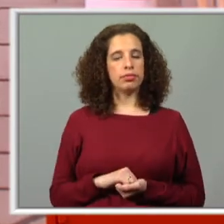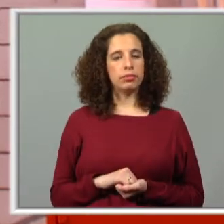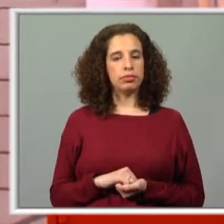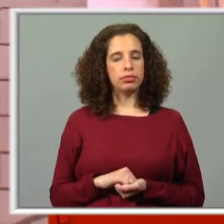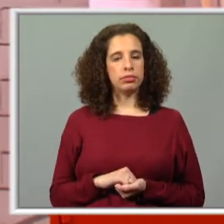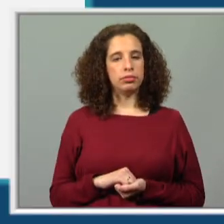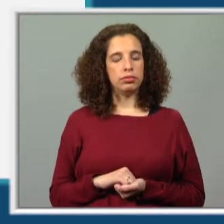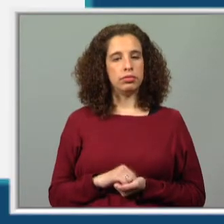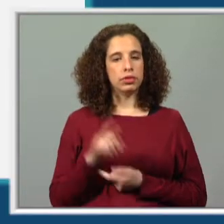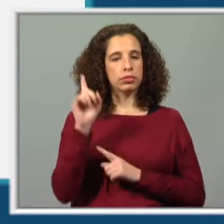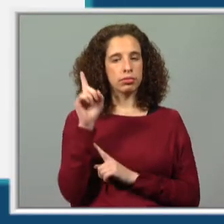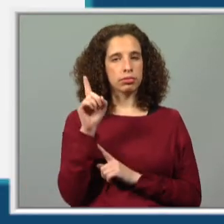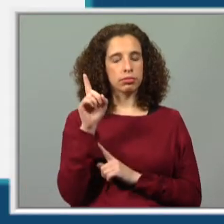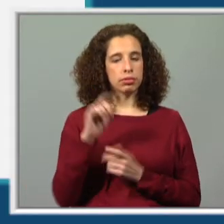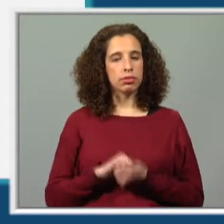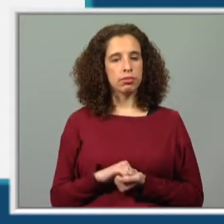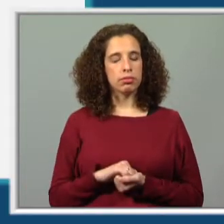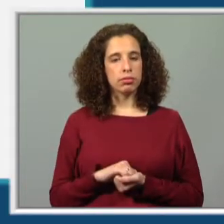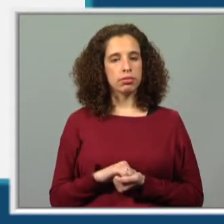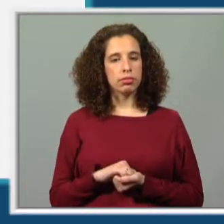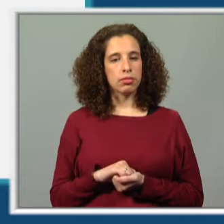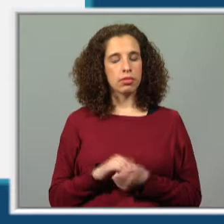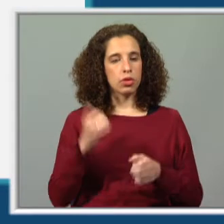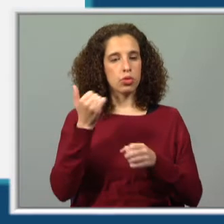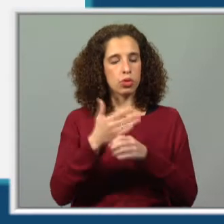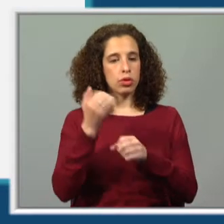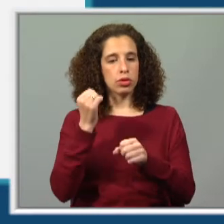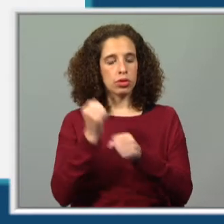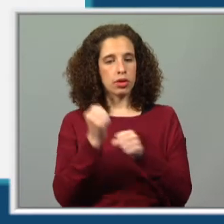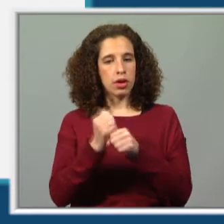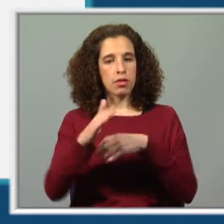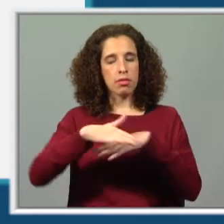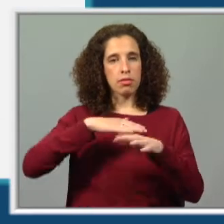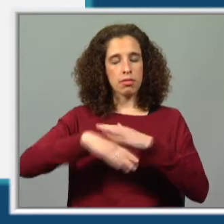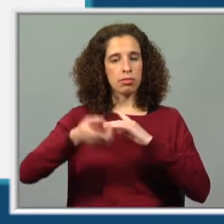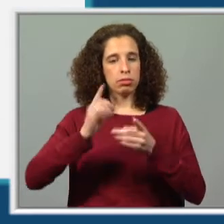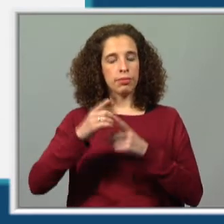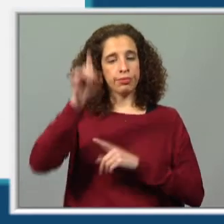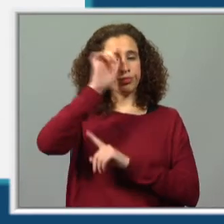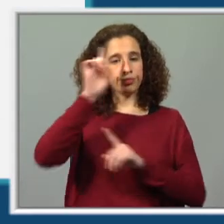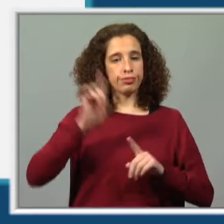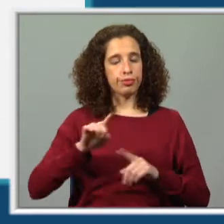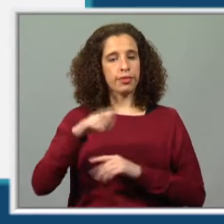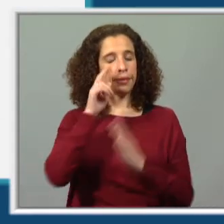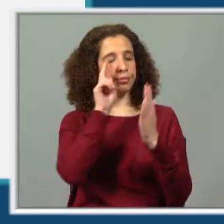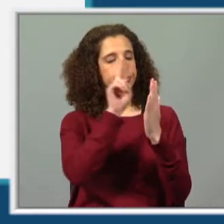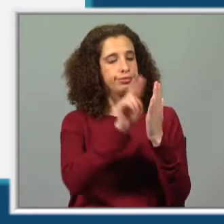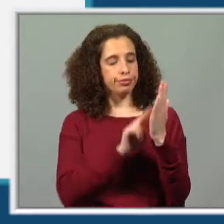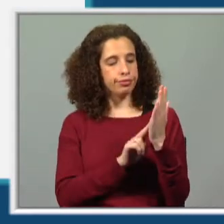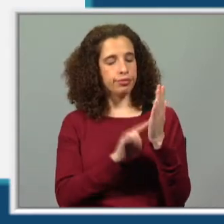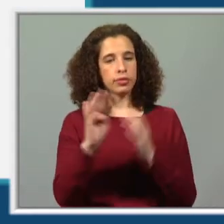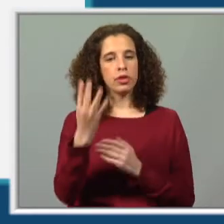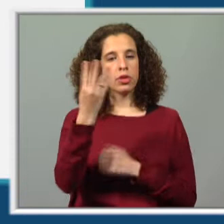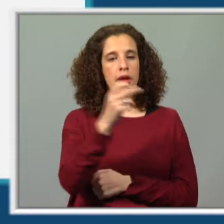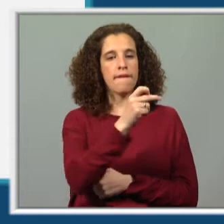E aqui as temos. Tal como nos outros exercícios, o que vamos fazer? A professora vai fazer a leitura das